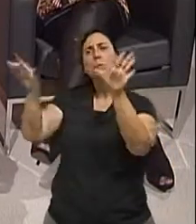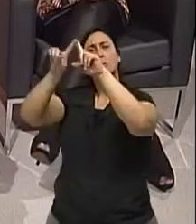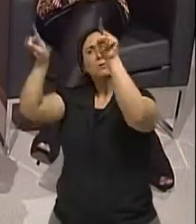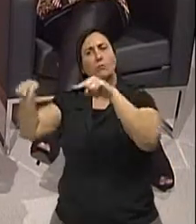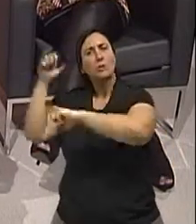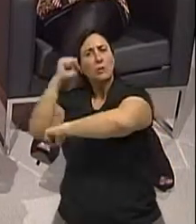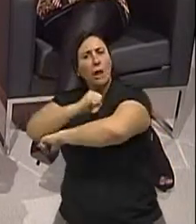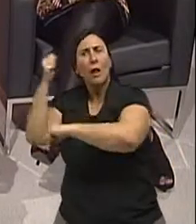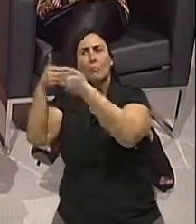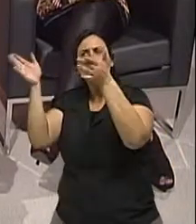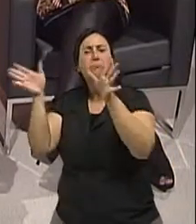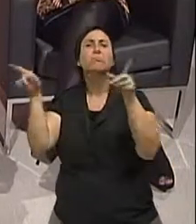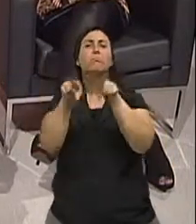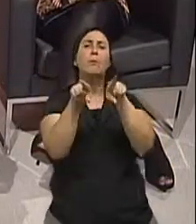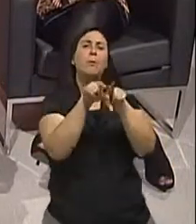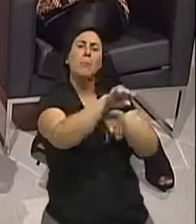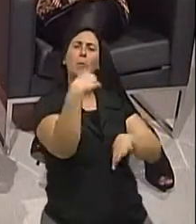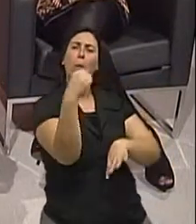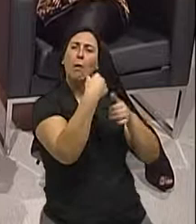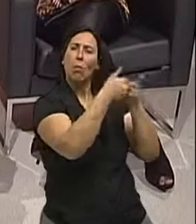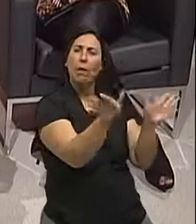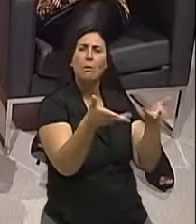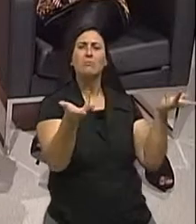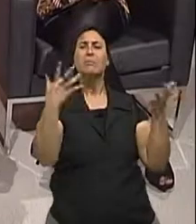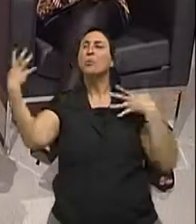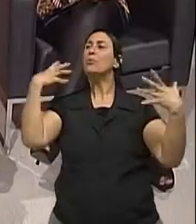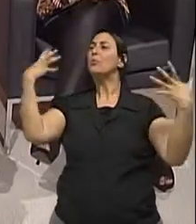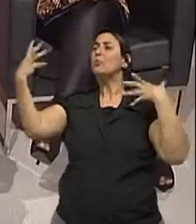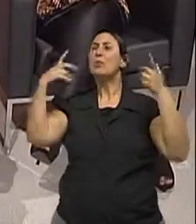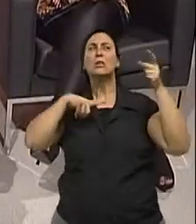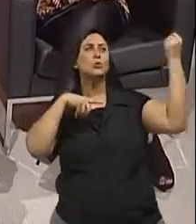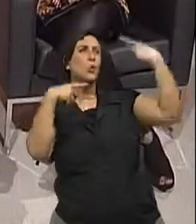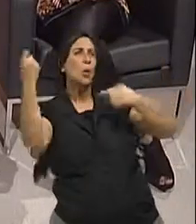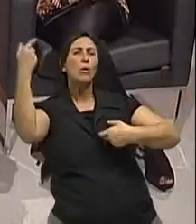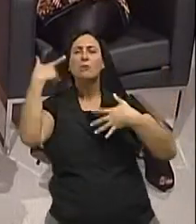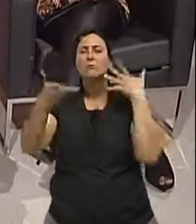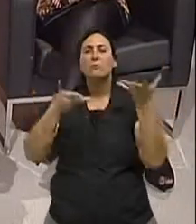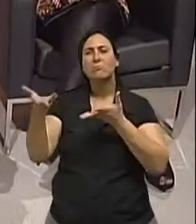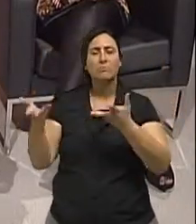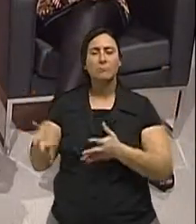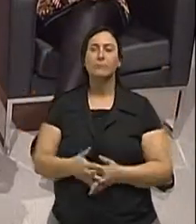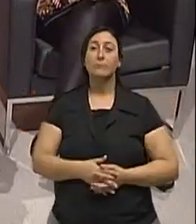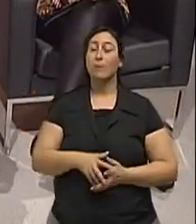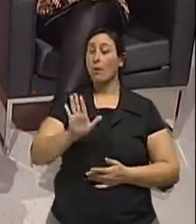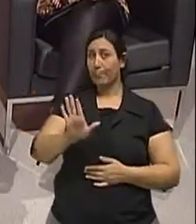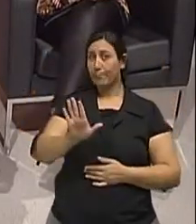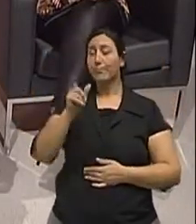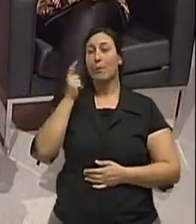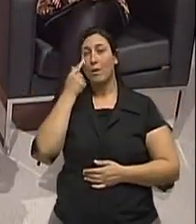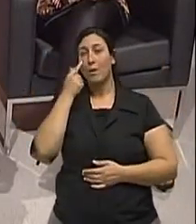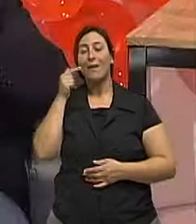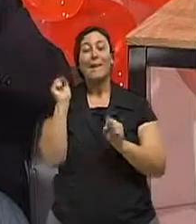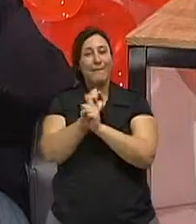a semana sem abrir a janela porque tem vento, daí tem vento, dali tem muito sol. O que que acontece? Nós temos a tendência no